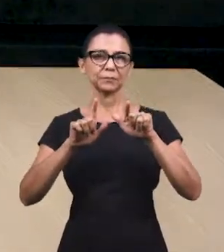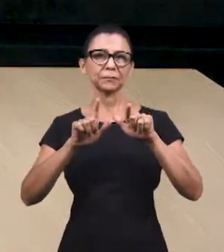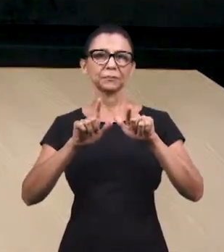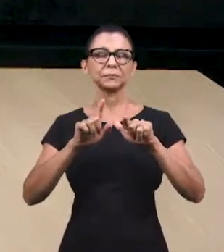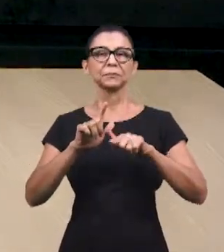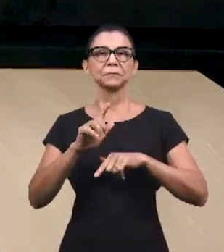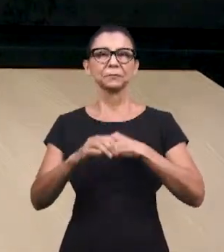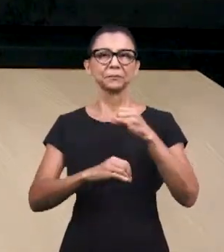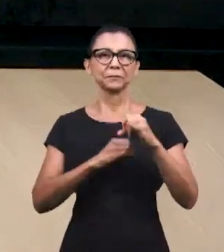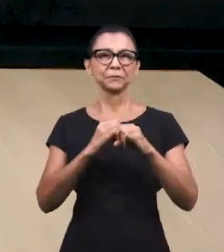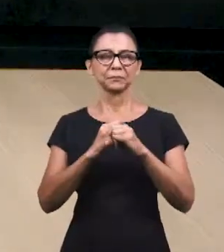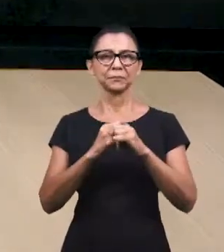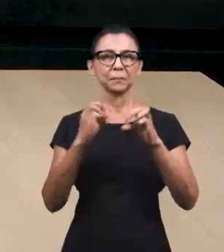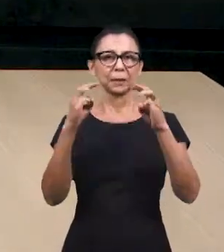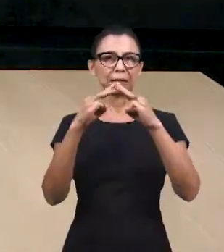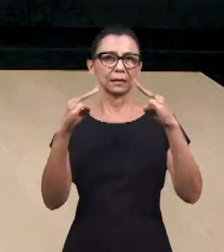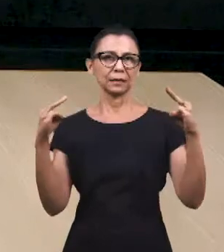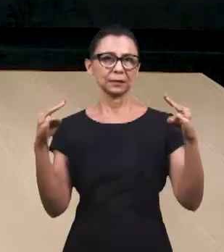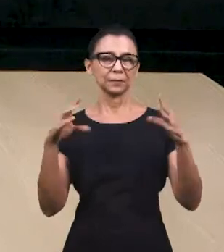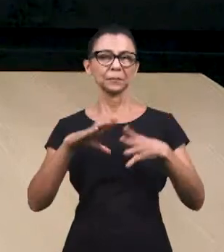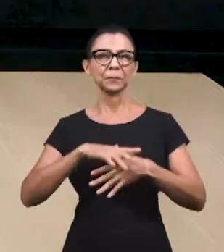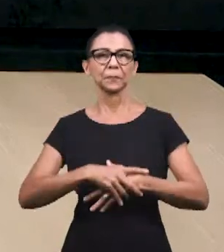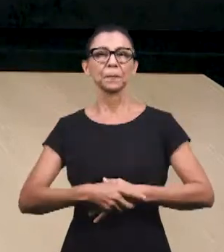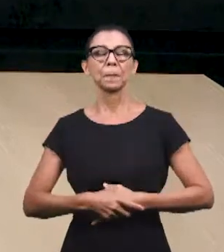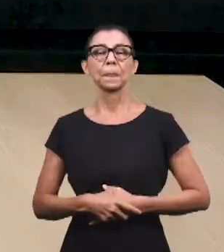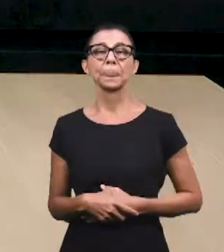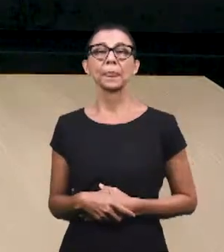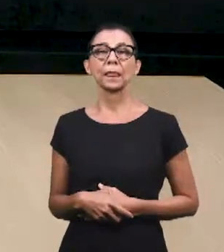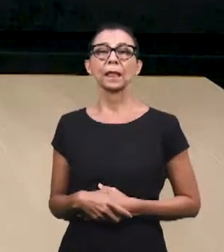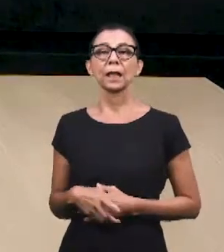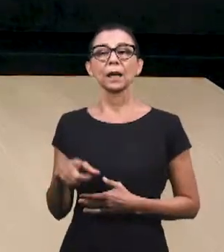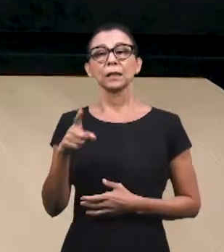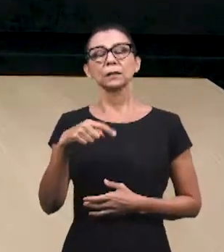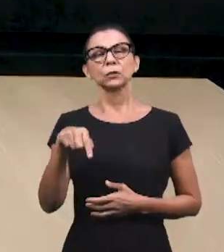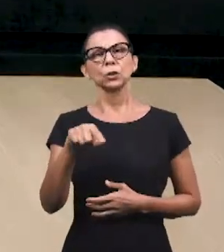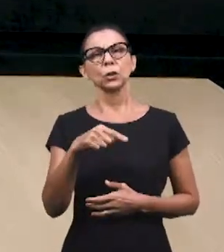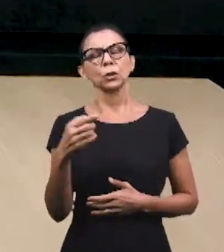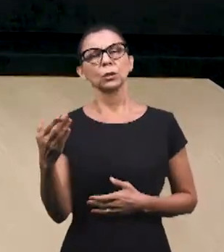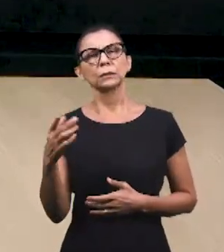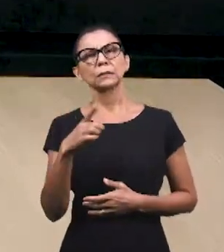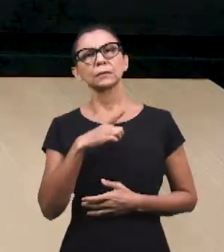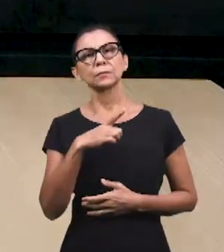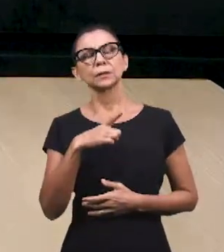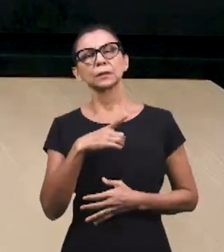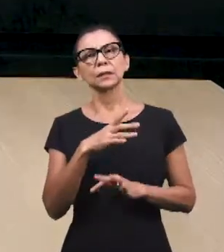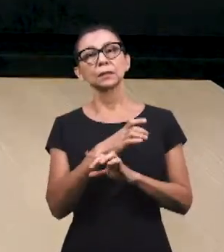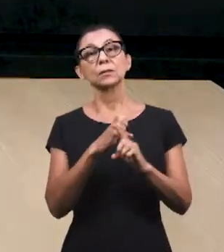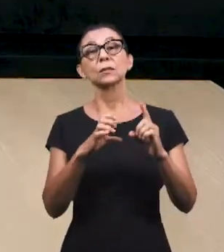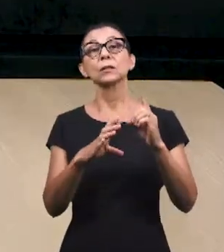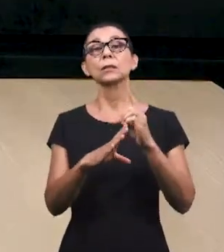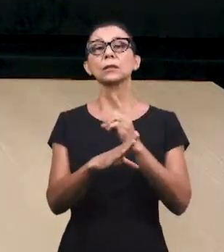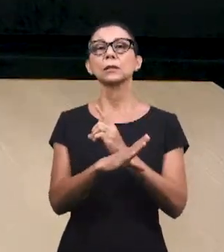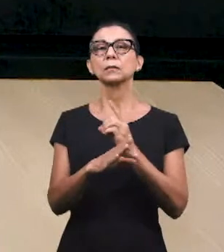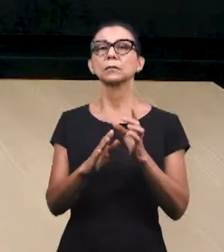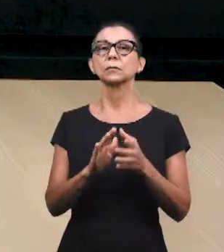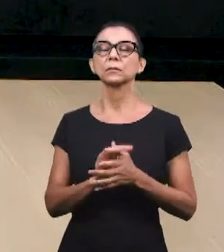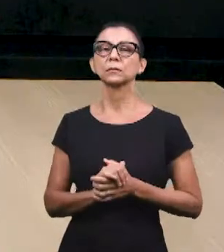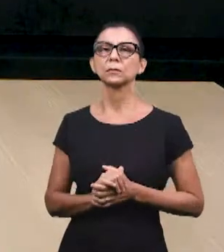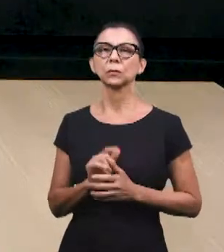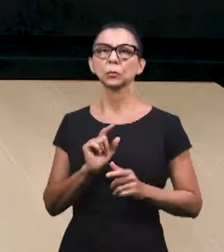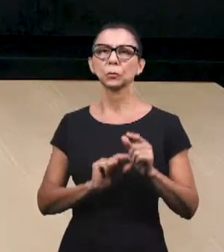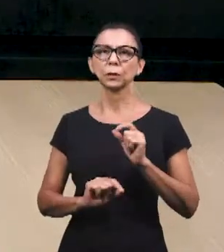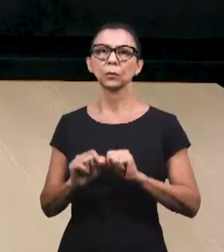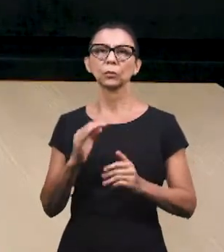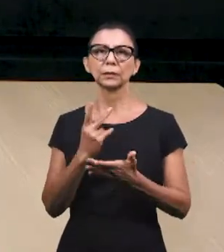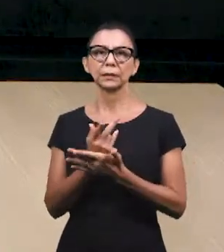agora informar para os irmãos que estamos tendo, nesta Escola Bíblica, uma pequena pausa do nosso